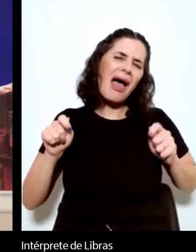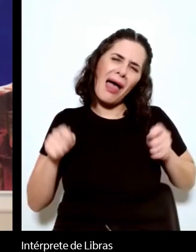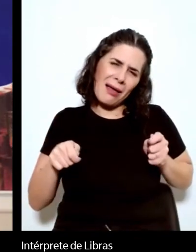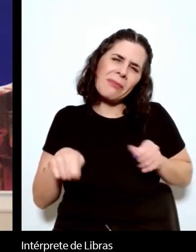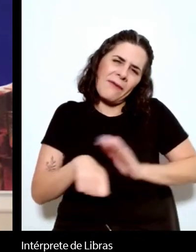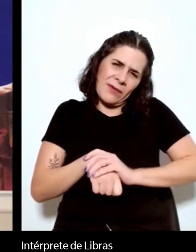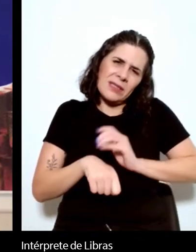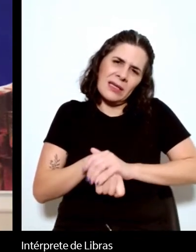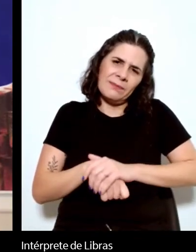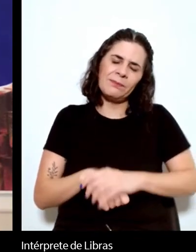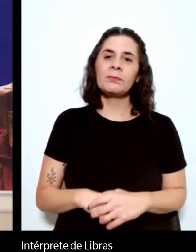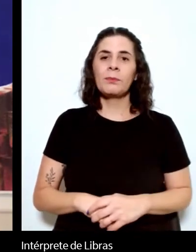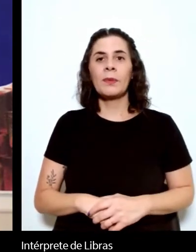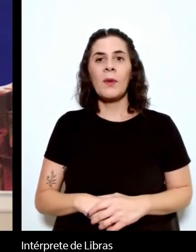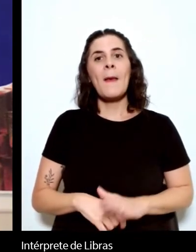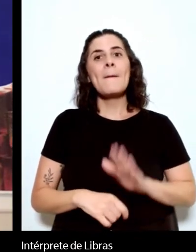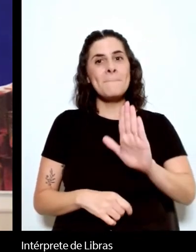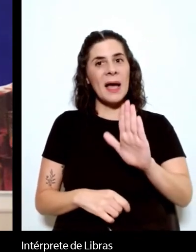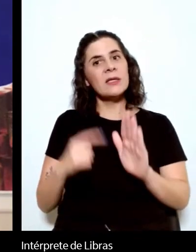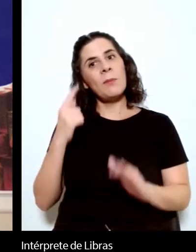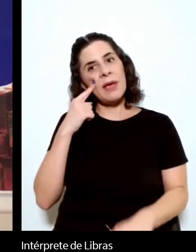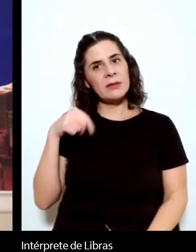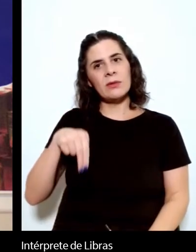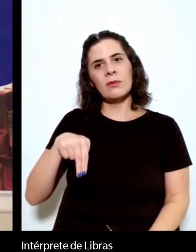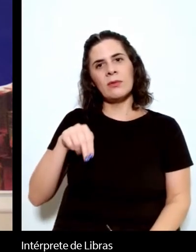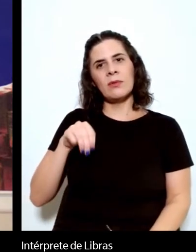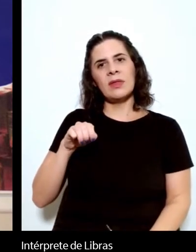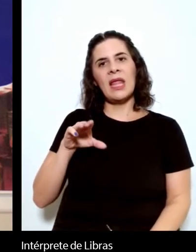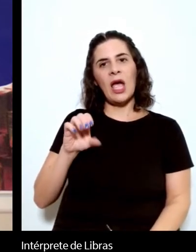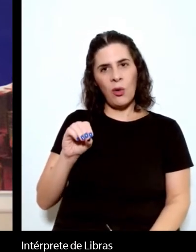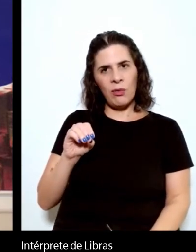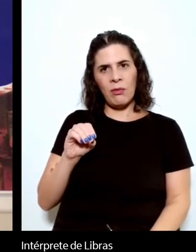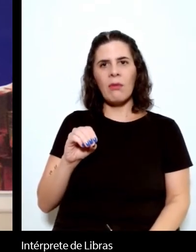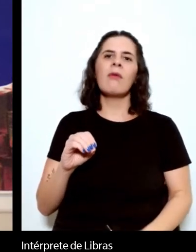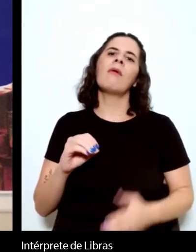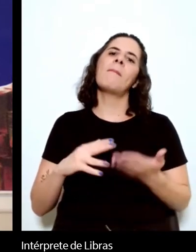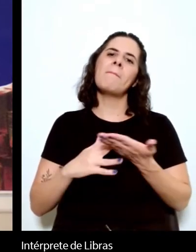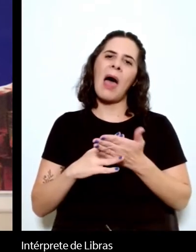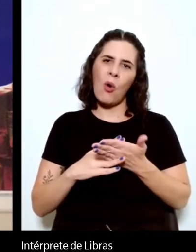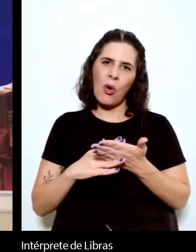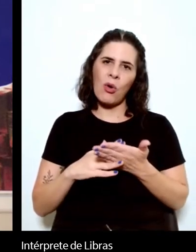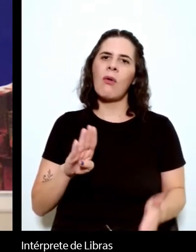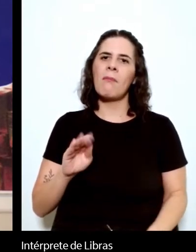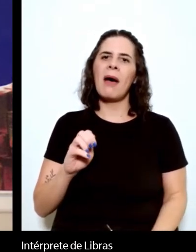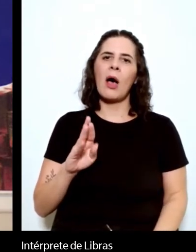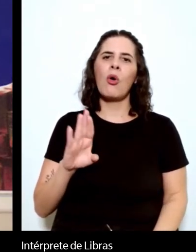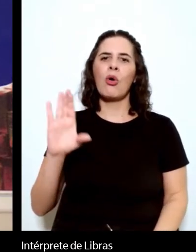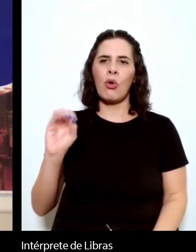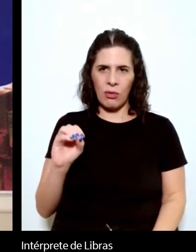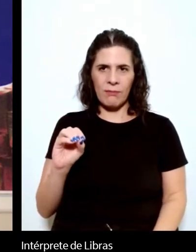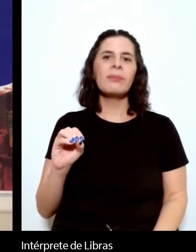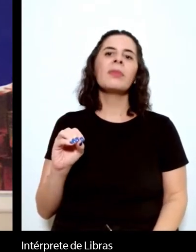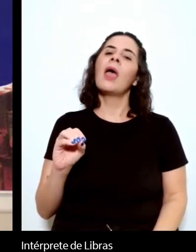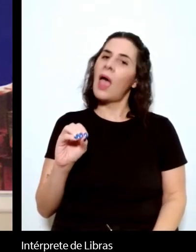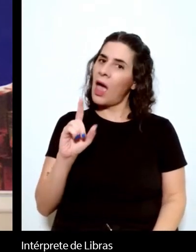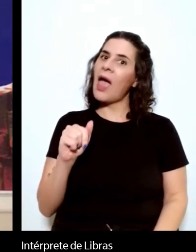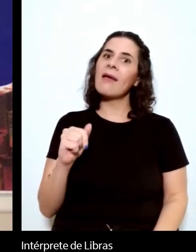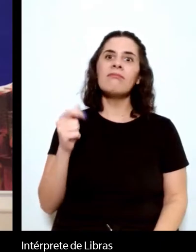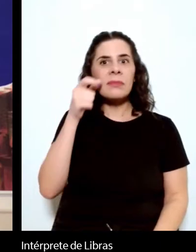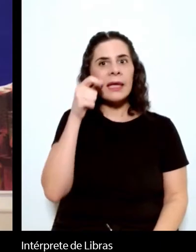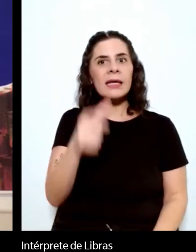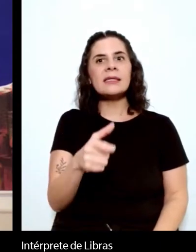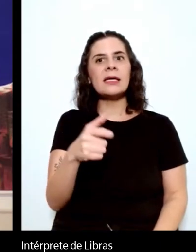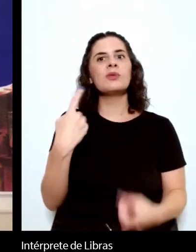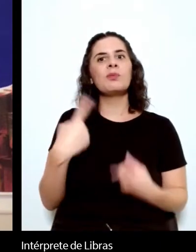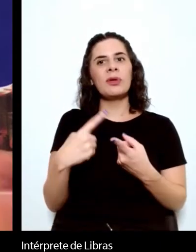eu acho que o tema do neobarroco é muito interessante em Machado, em termos de sua ligação a